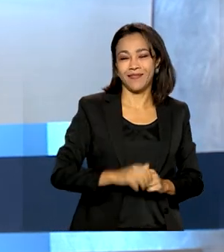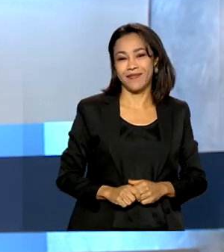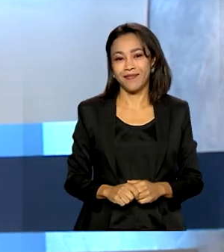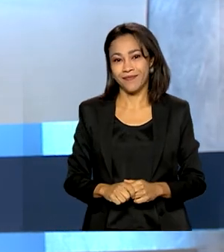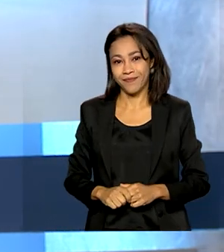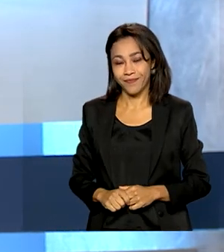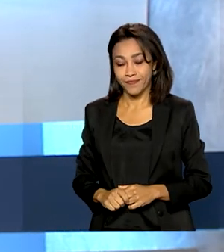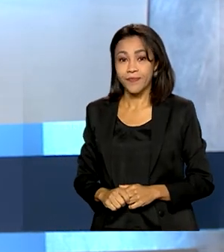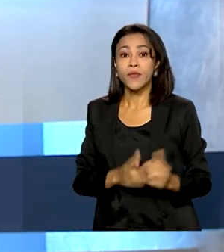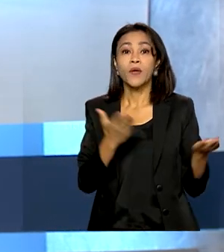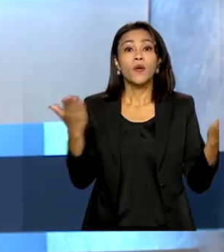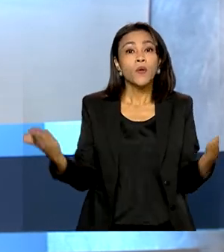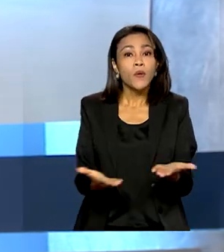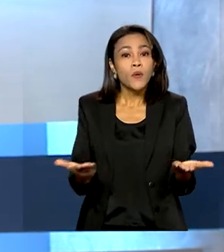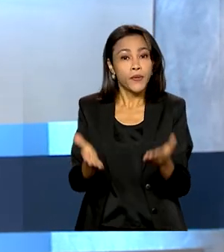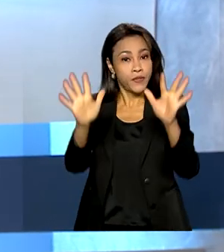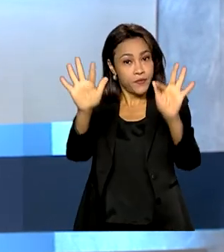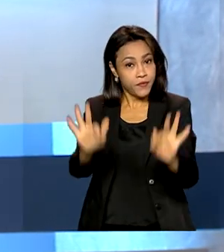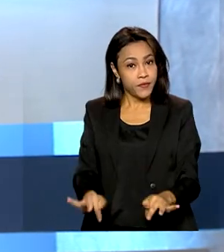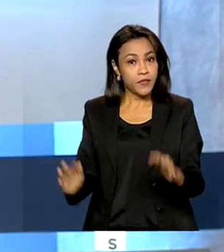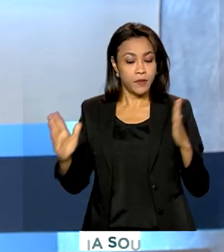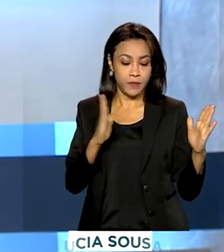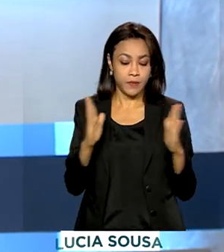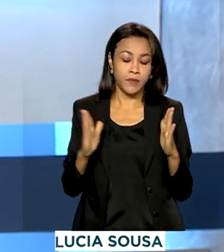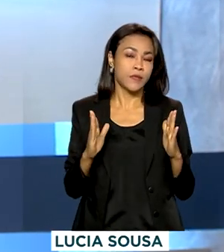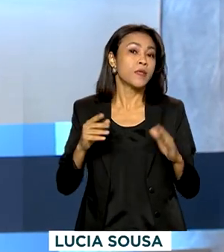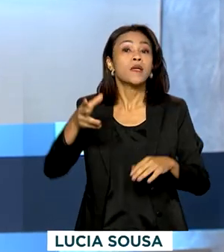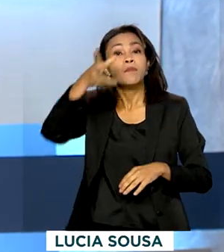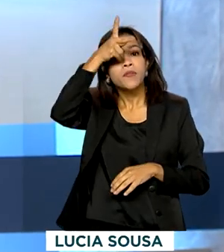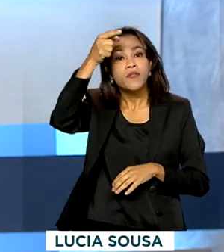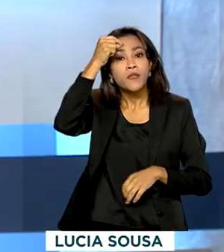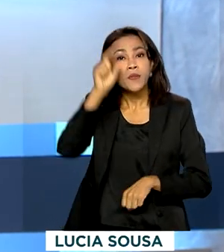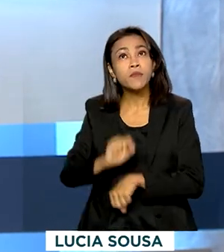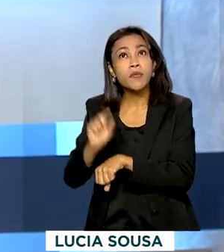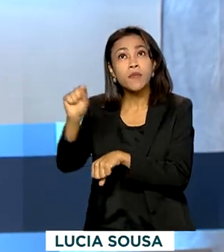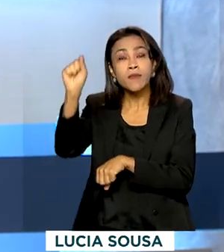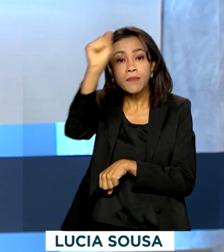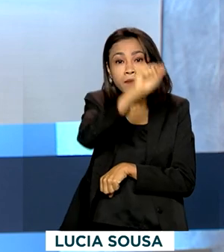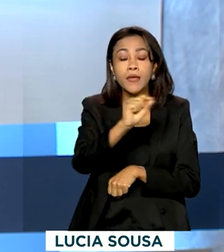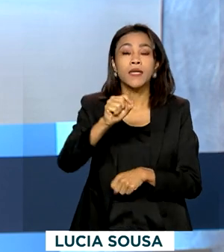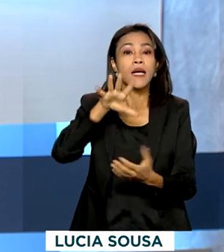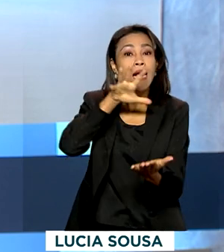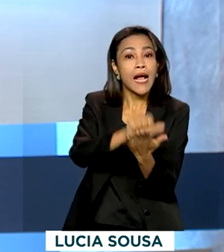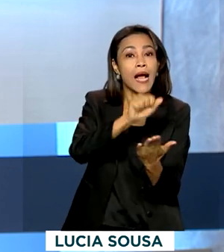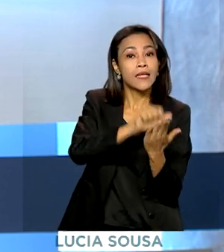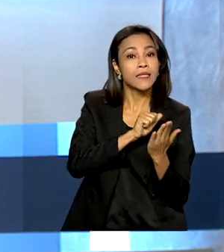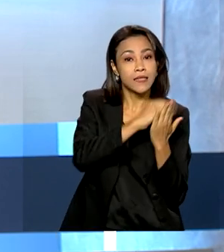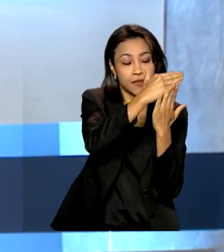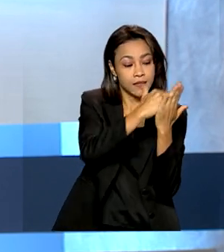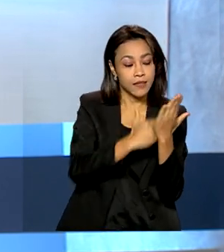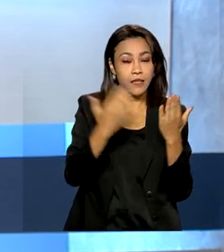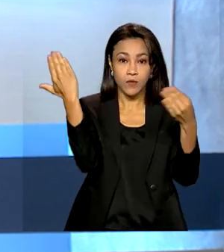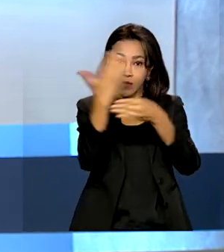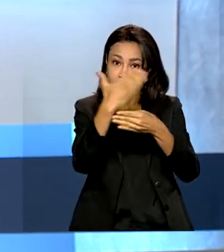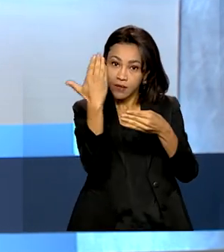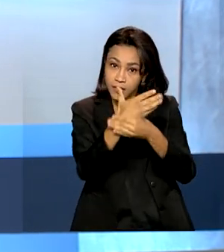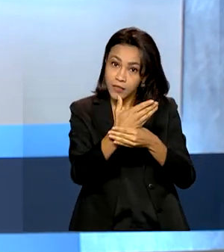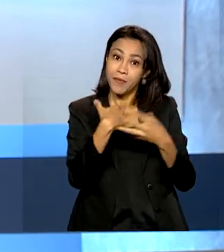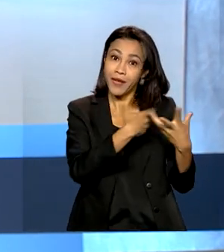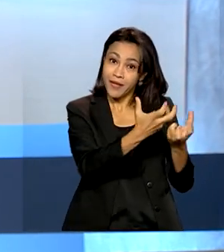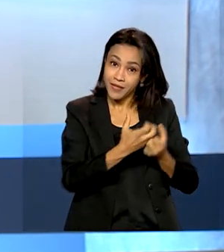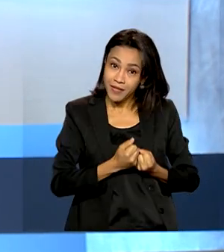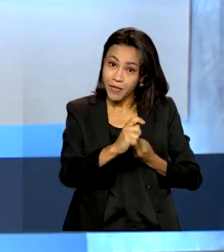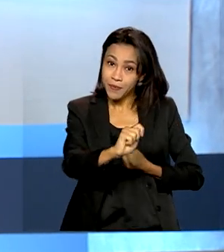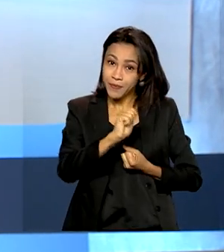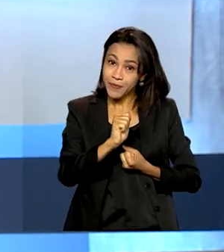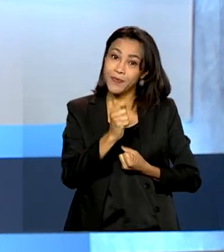Termina hoje o novo prazo para as prefeituras cadastrarem os taxistas que poderão receber o benefício emergencial. Esse